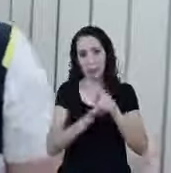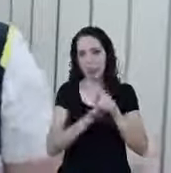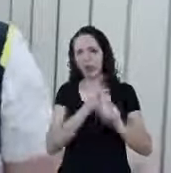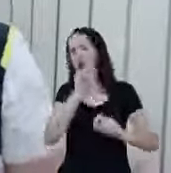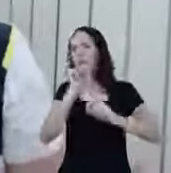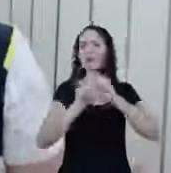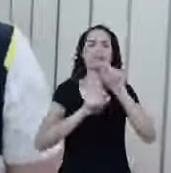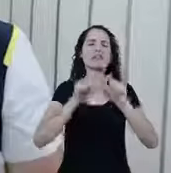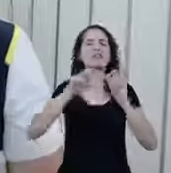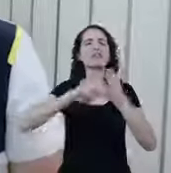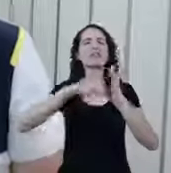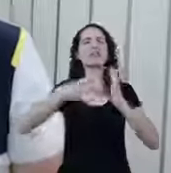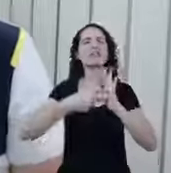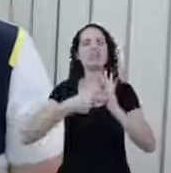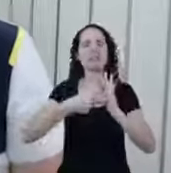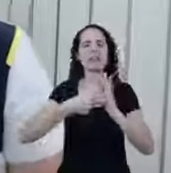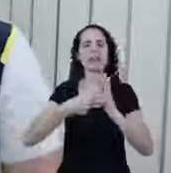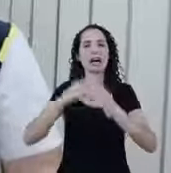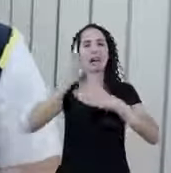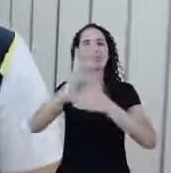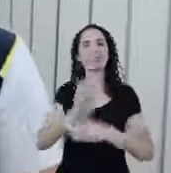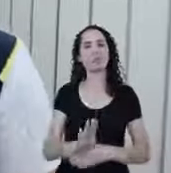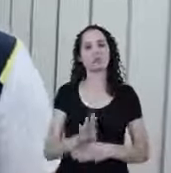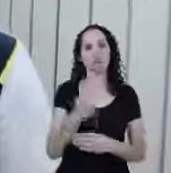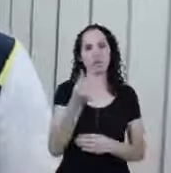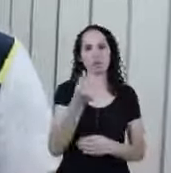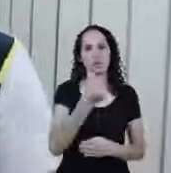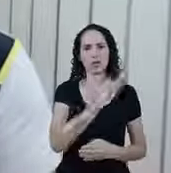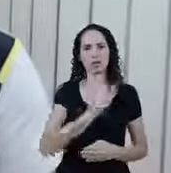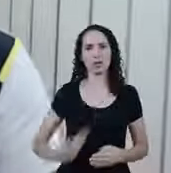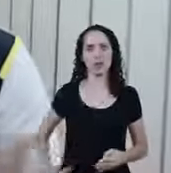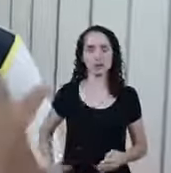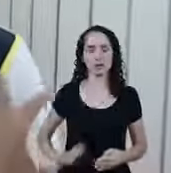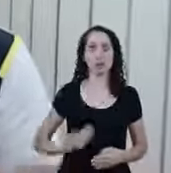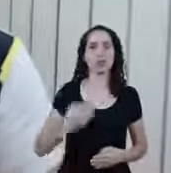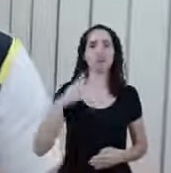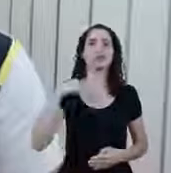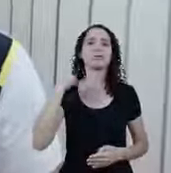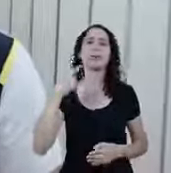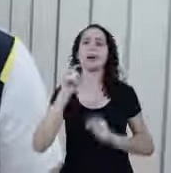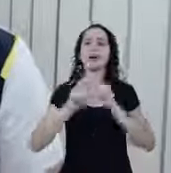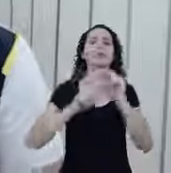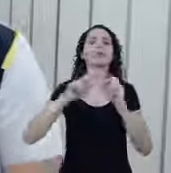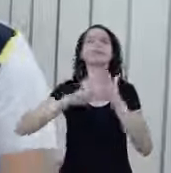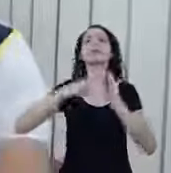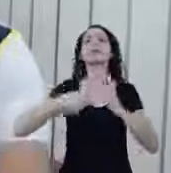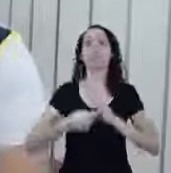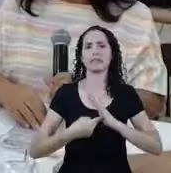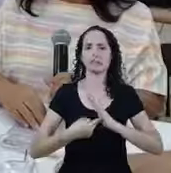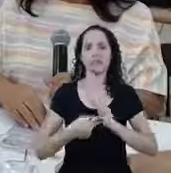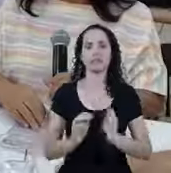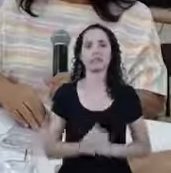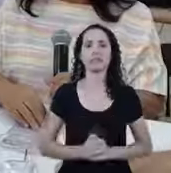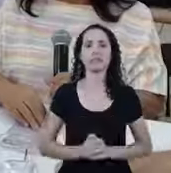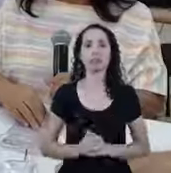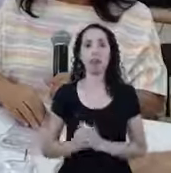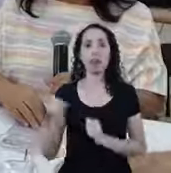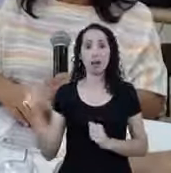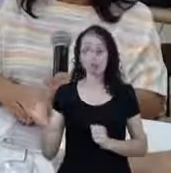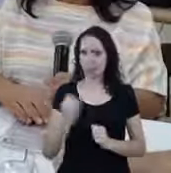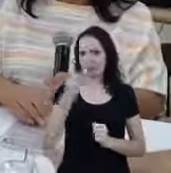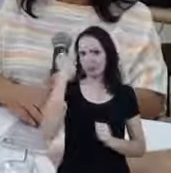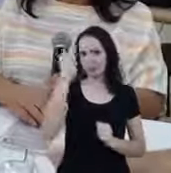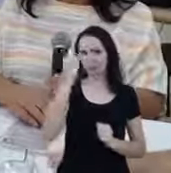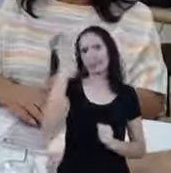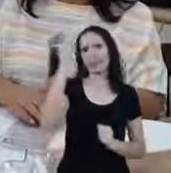é esse auxílio? Então eu fico, João Lemes, doutor João Lemes, o que é esse auxílio? É importante a gente